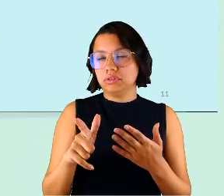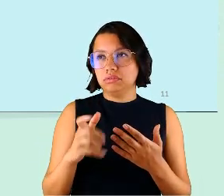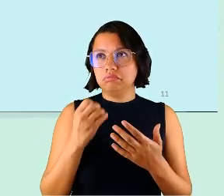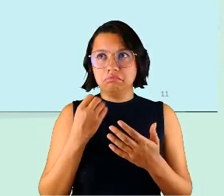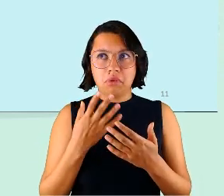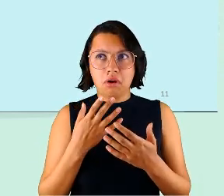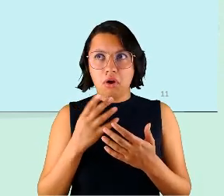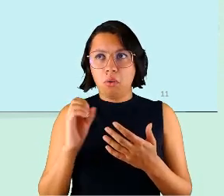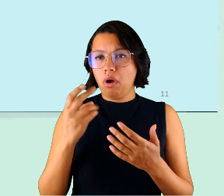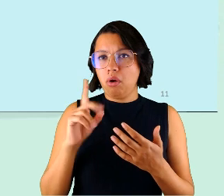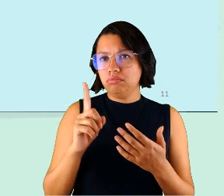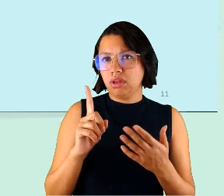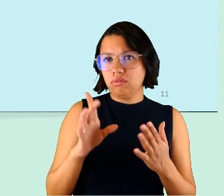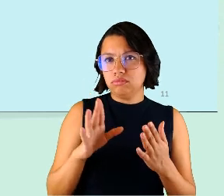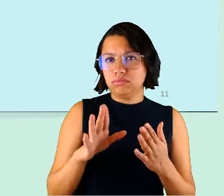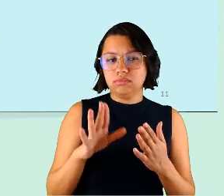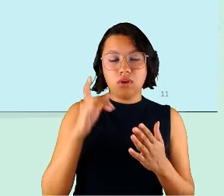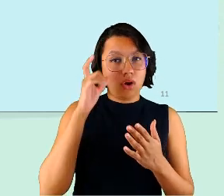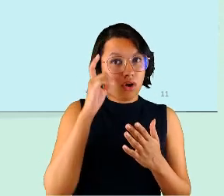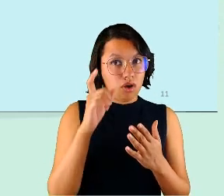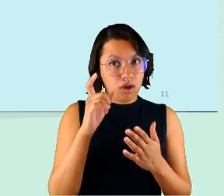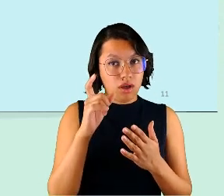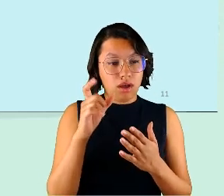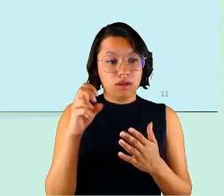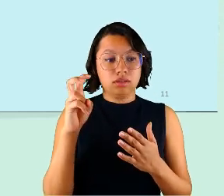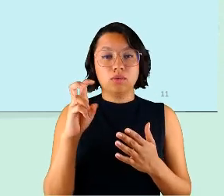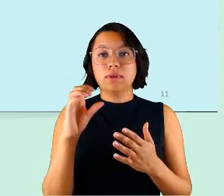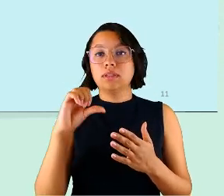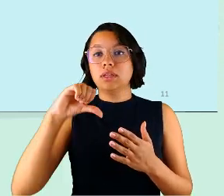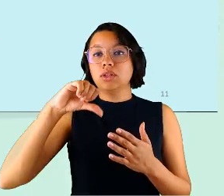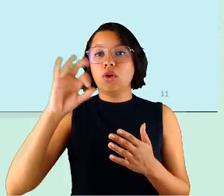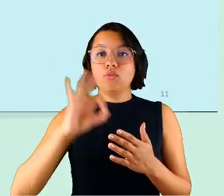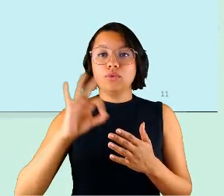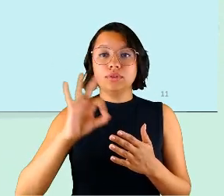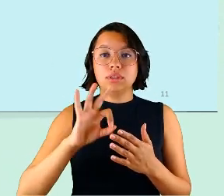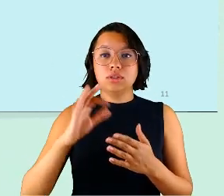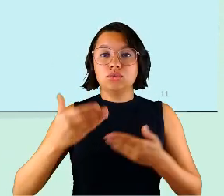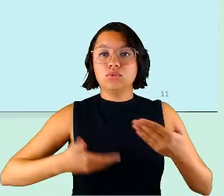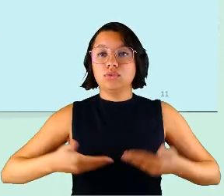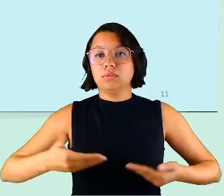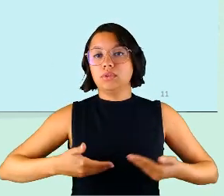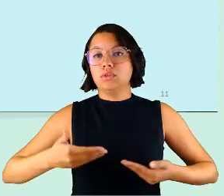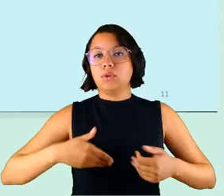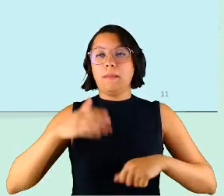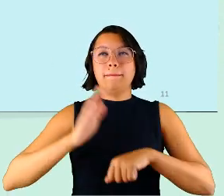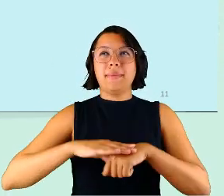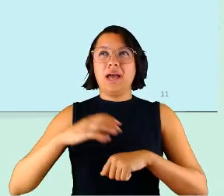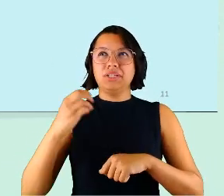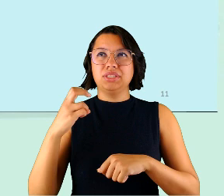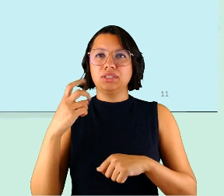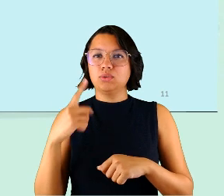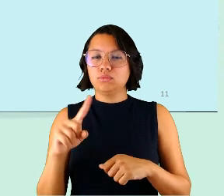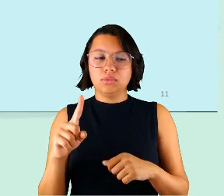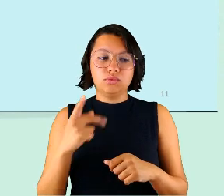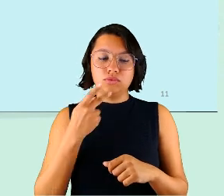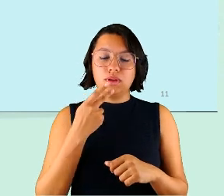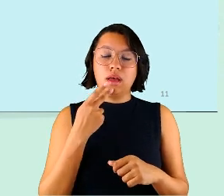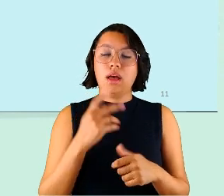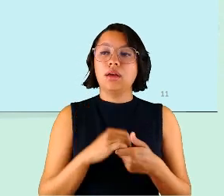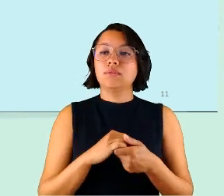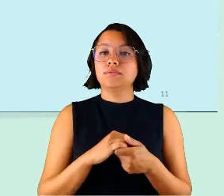positiva ou negativa olha que interessante 59% dos servidores mais de 5 mil nos